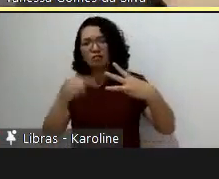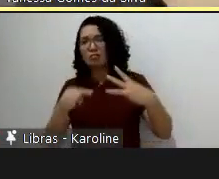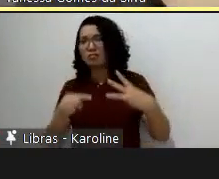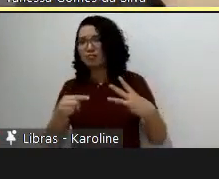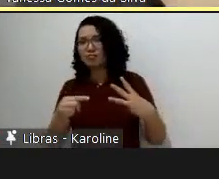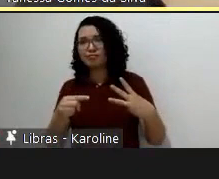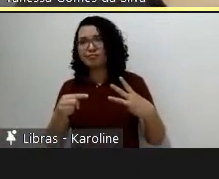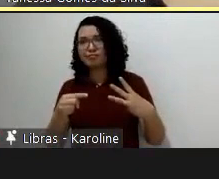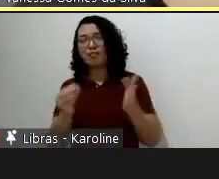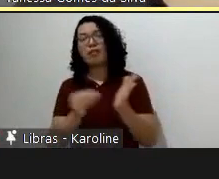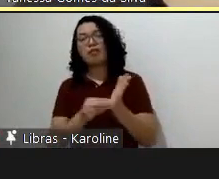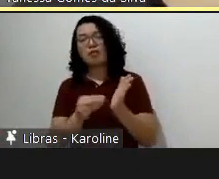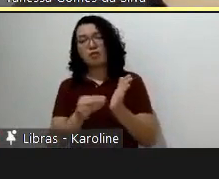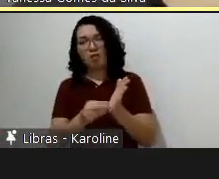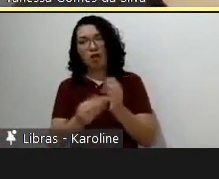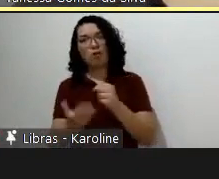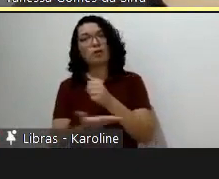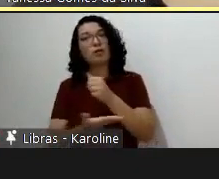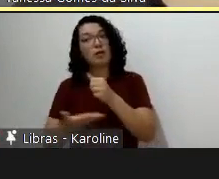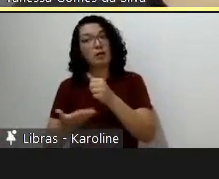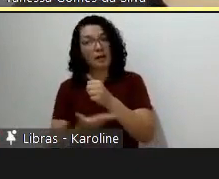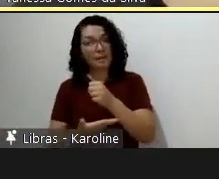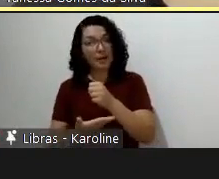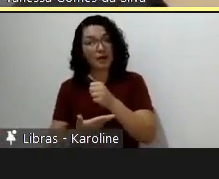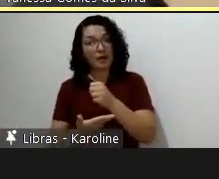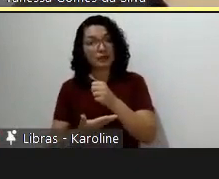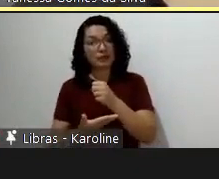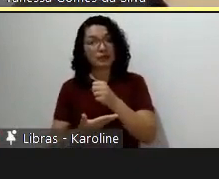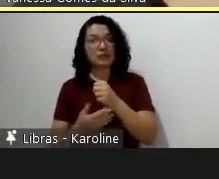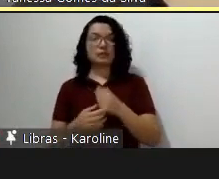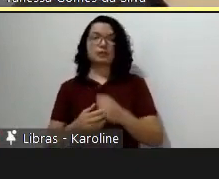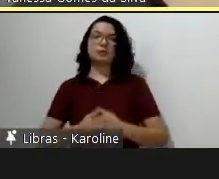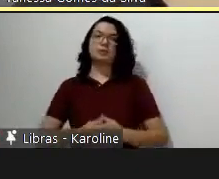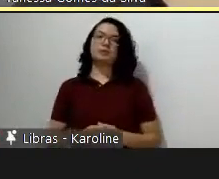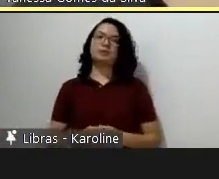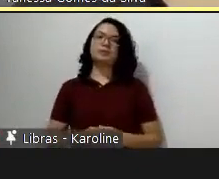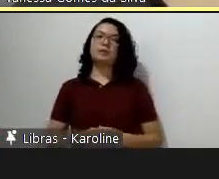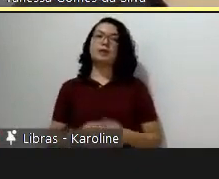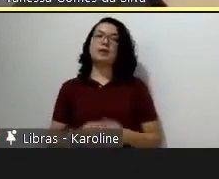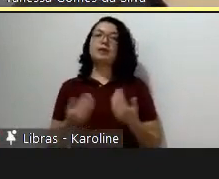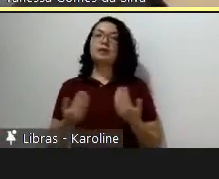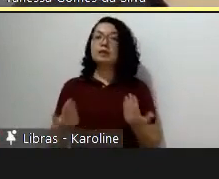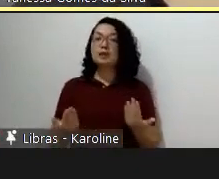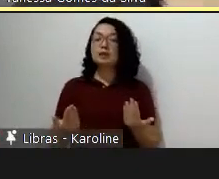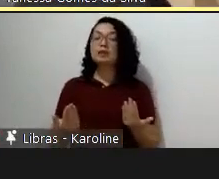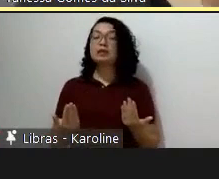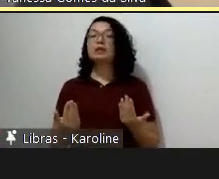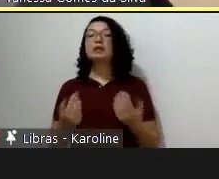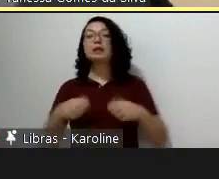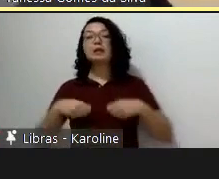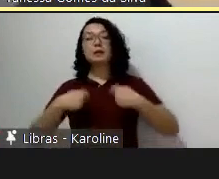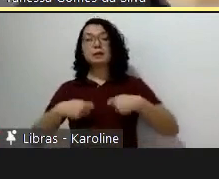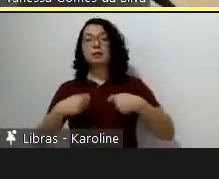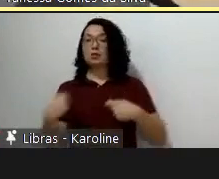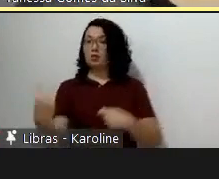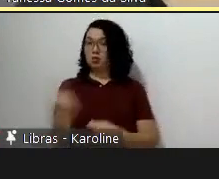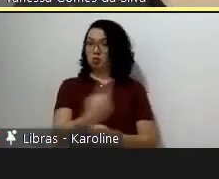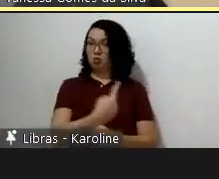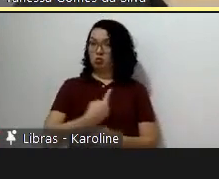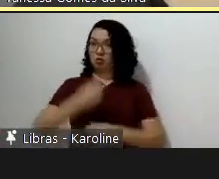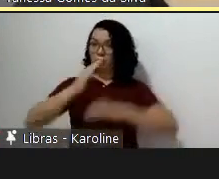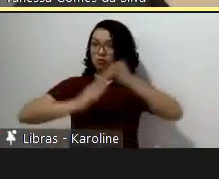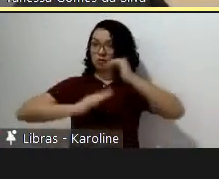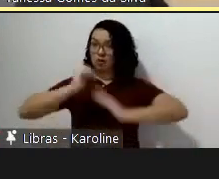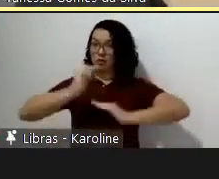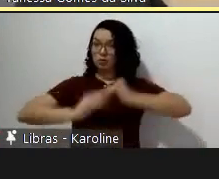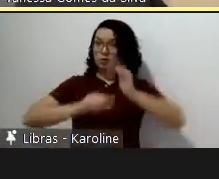com toda a sua boa vontade ao que está disponível, mas o que nem sempre é o melhor caminho a se traçar. Nós, enquanto pesquisadores, além